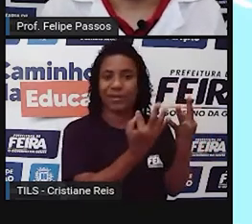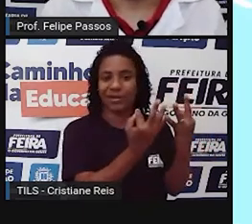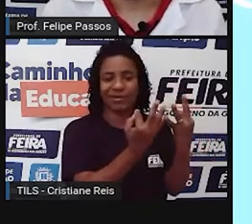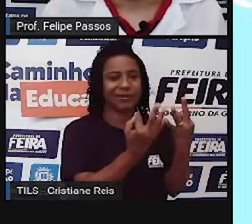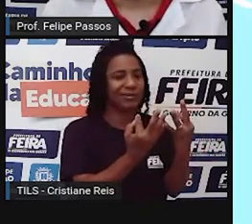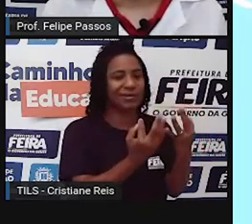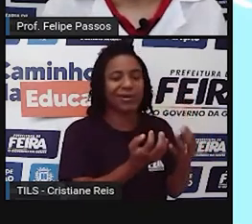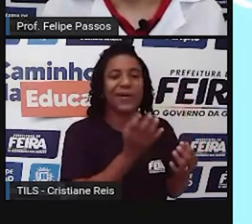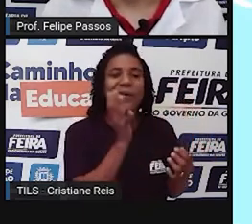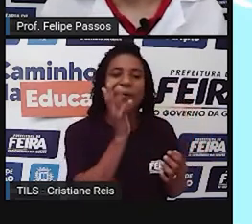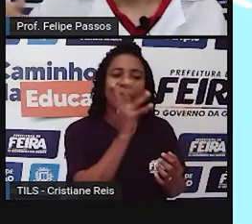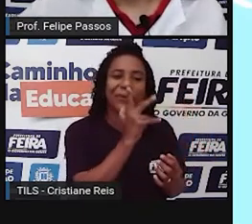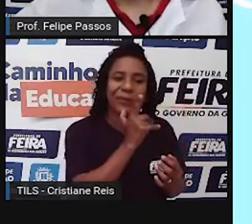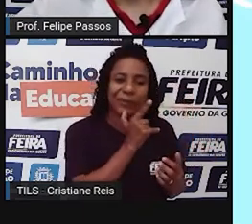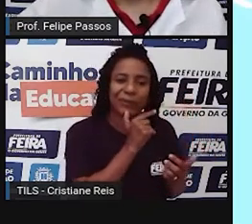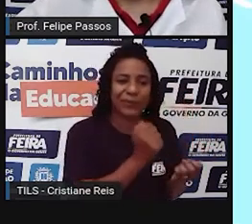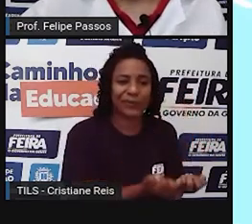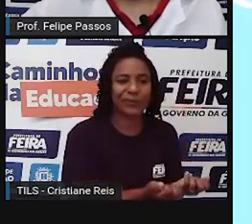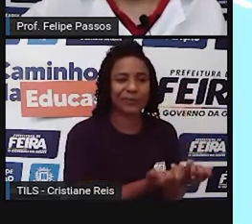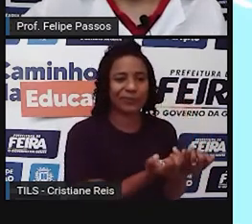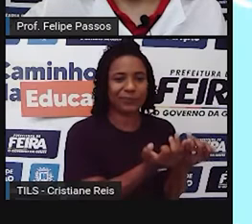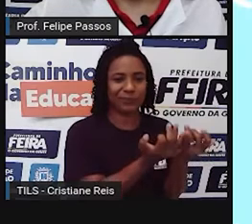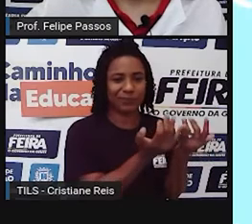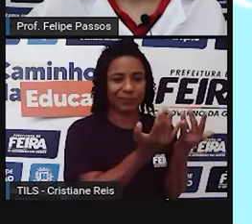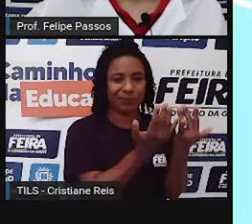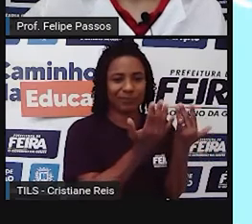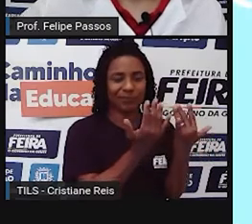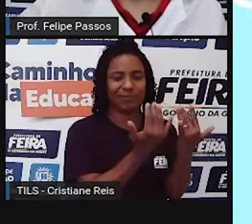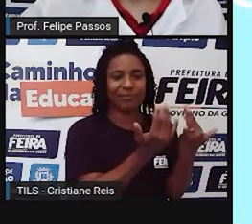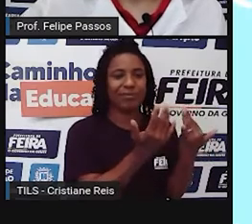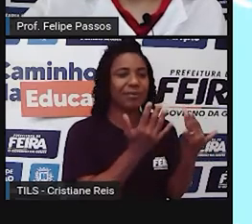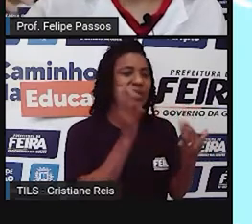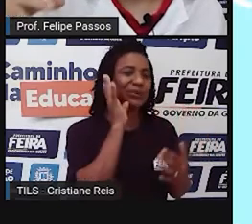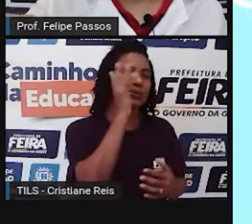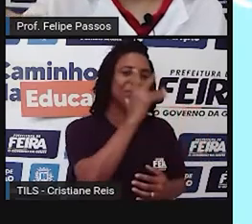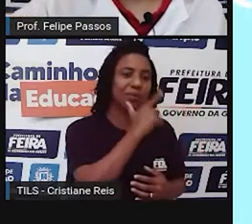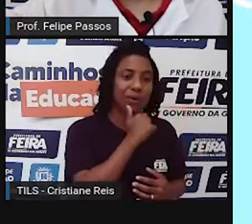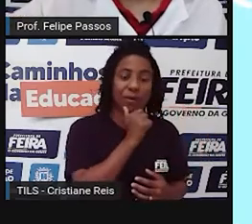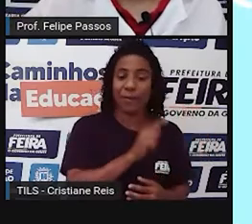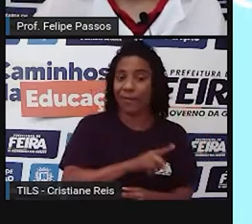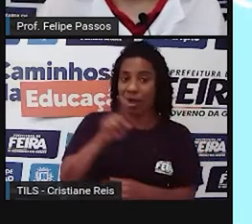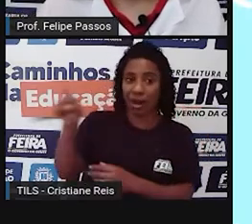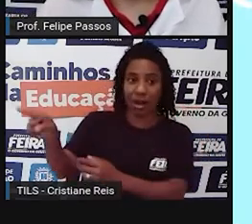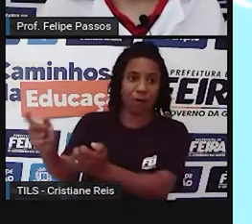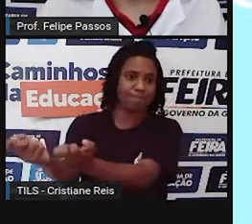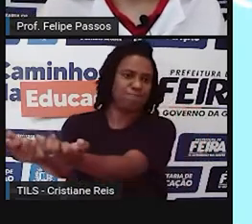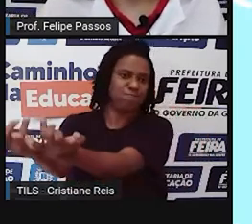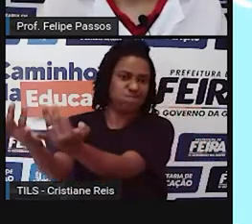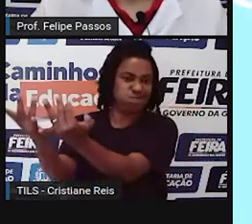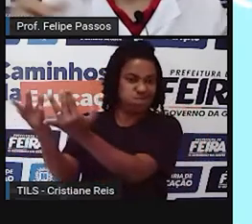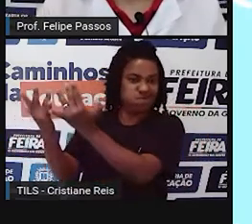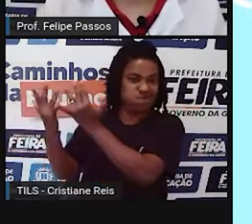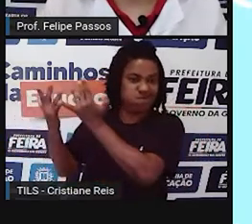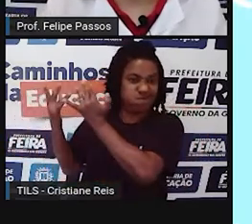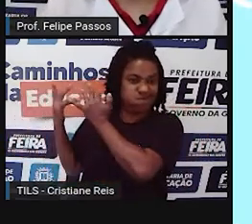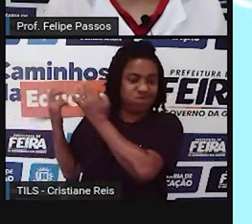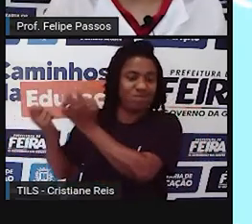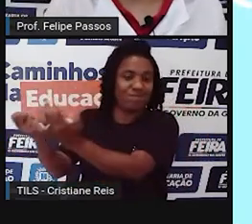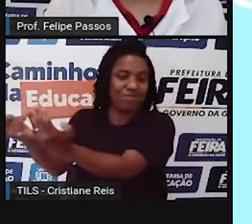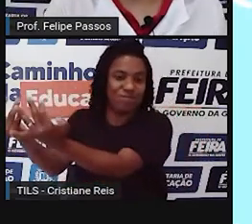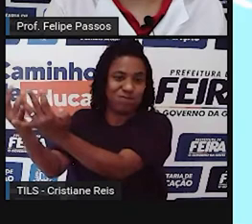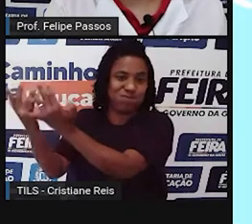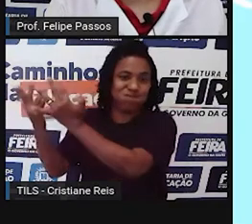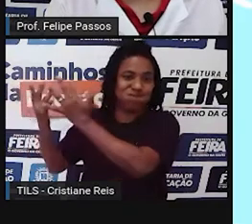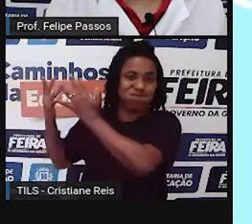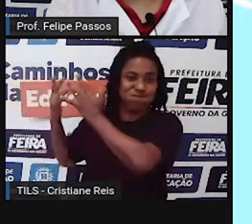tanto alimento como um grande produtor, uma pessoa que tem grandes extensões de terra associadas a